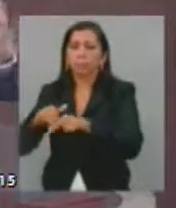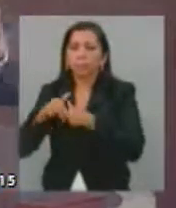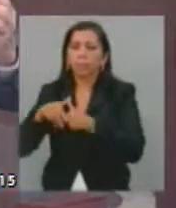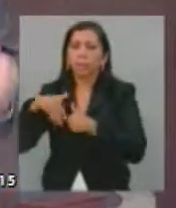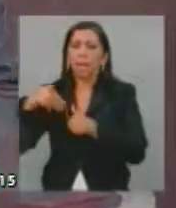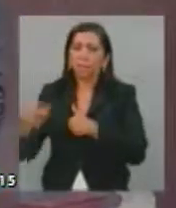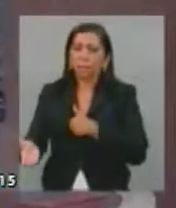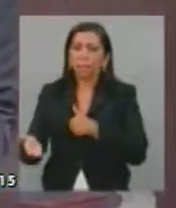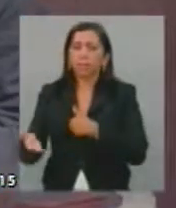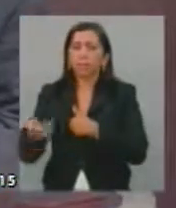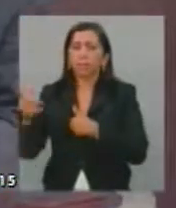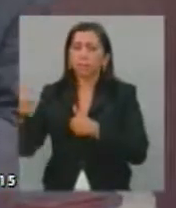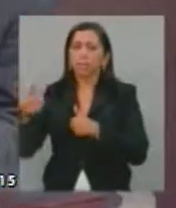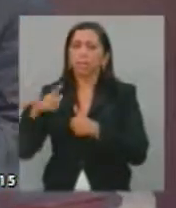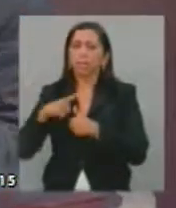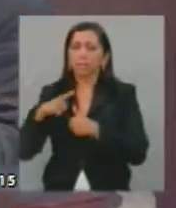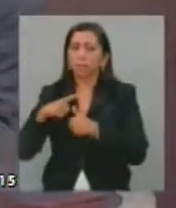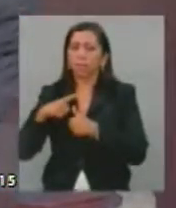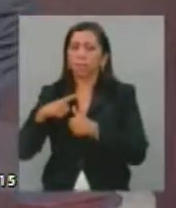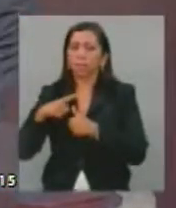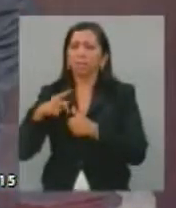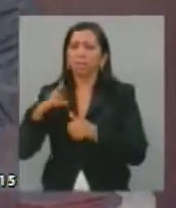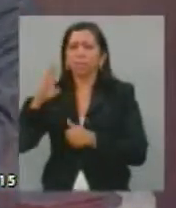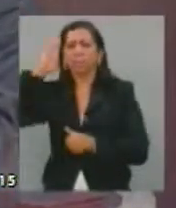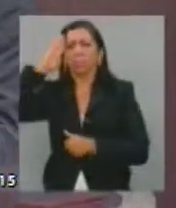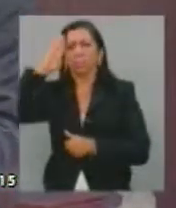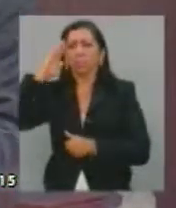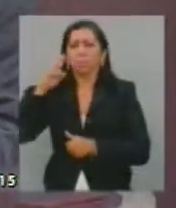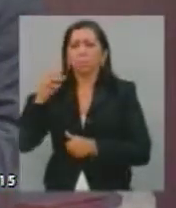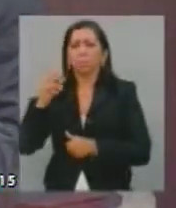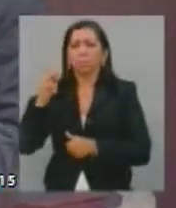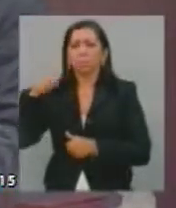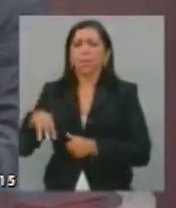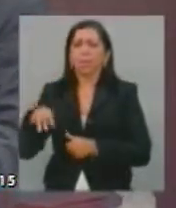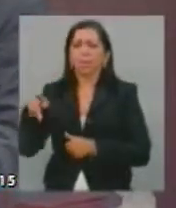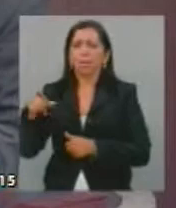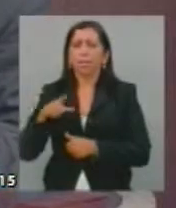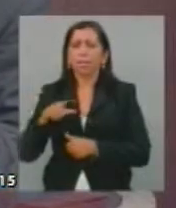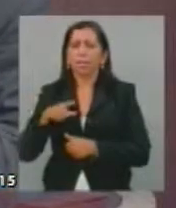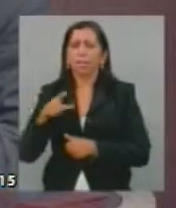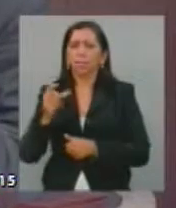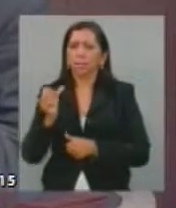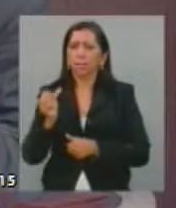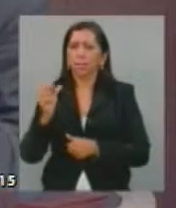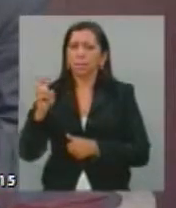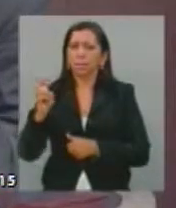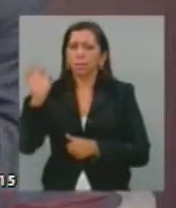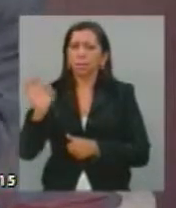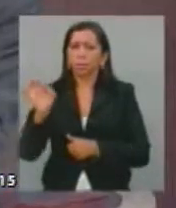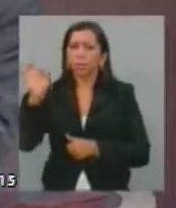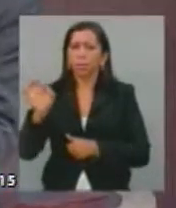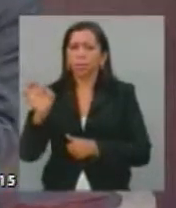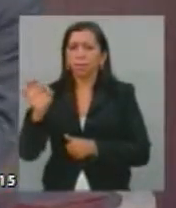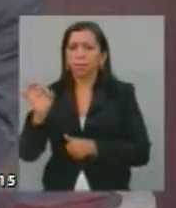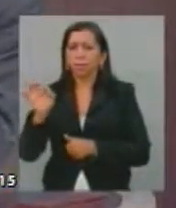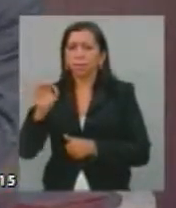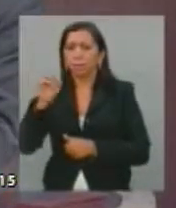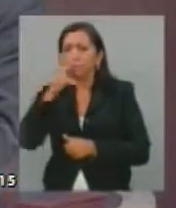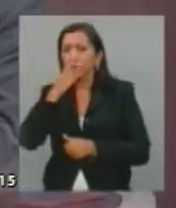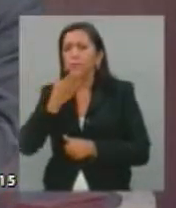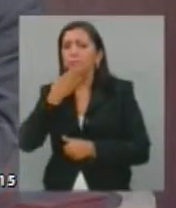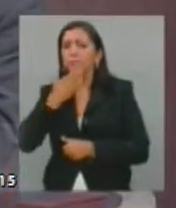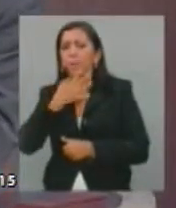tropas são favoráveis, inclusive à desmilitarização. 75% dos componentes das tropas militares são favoráveis à